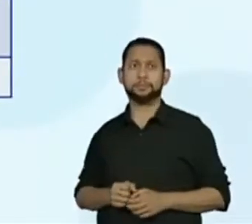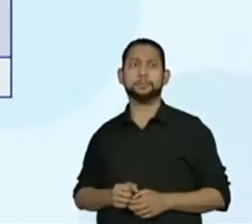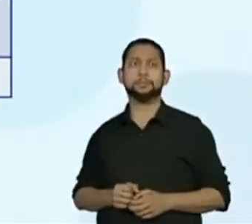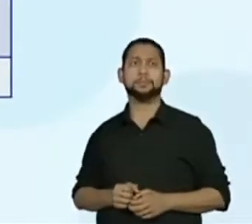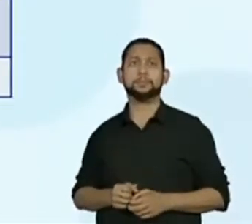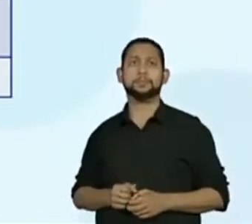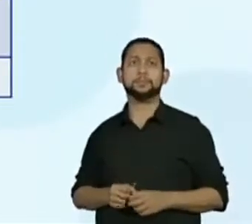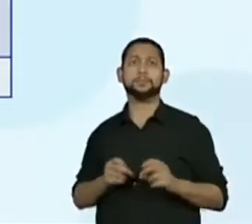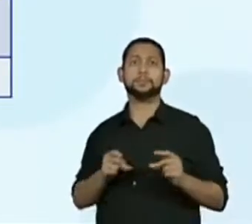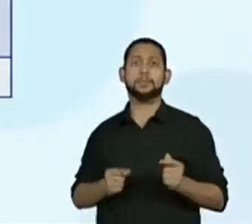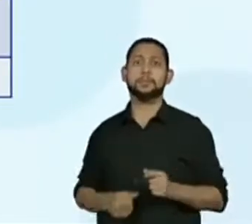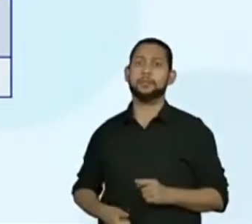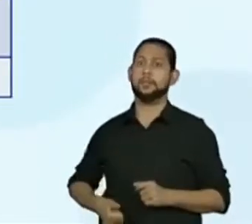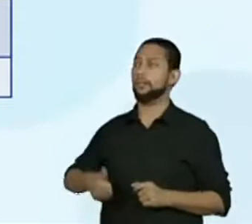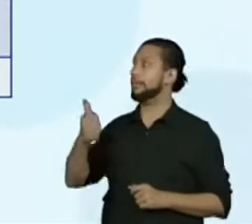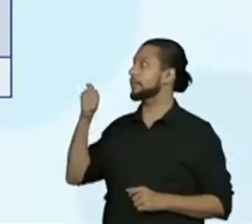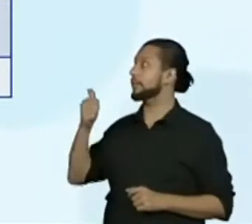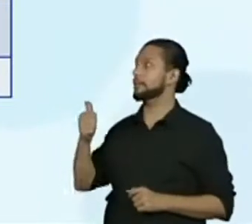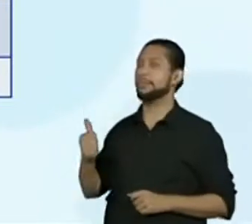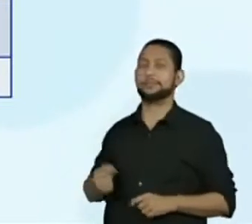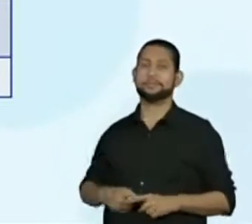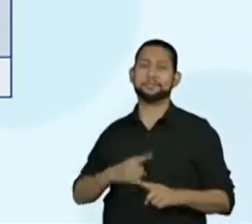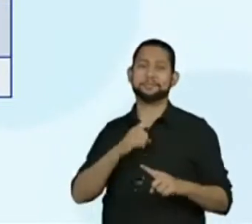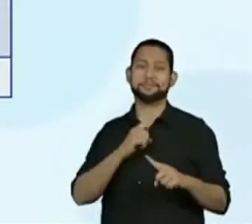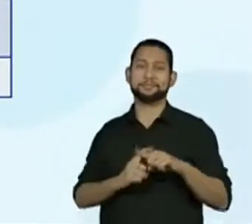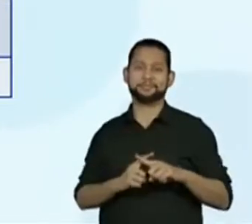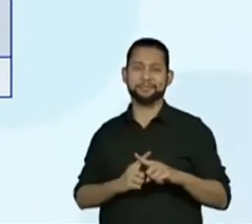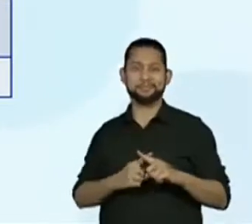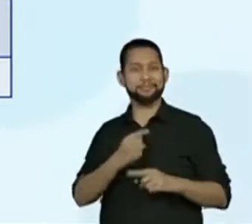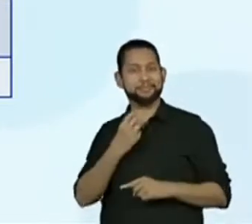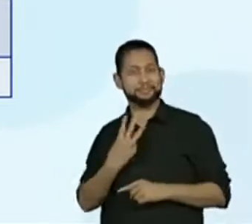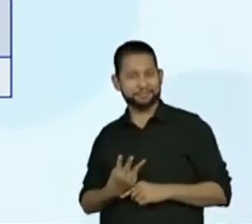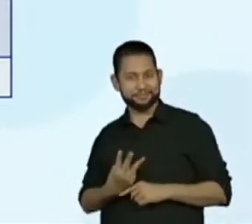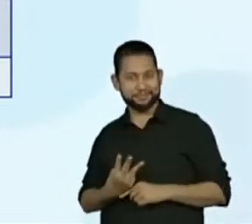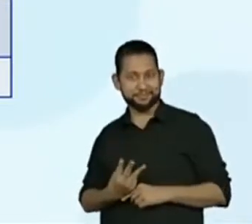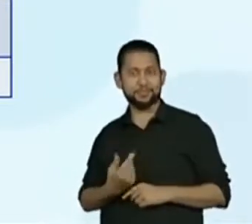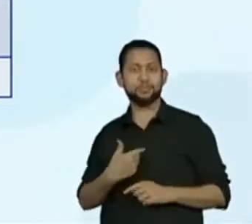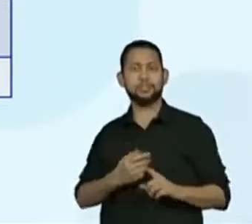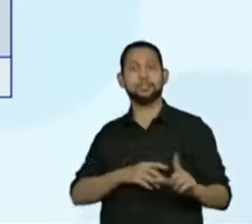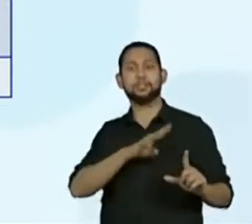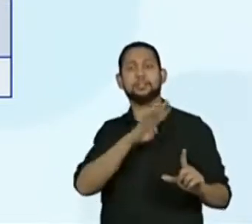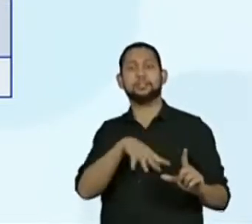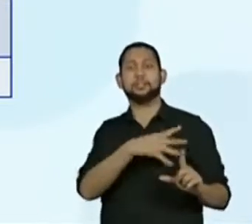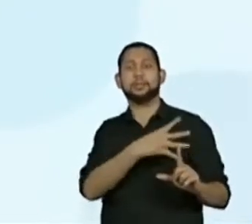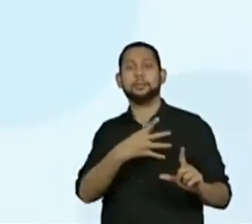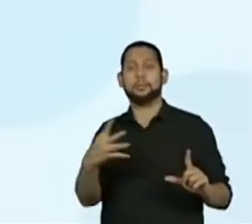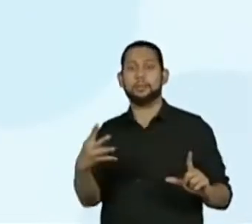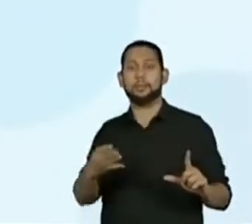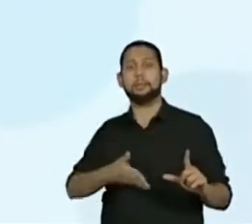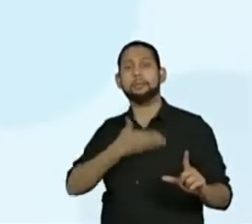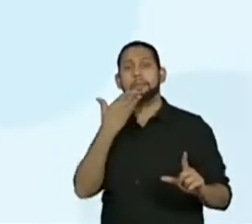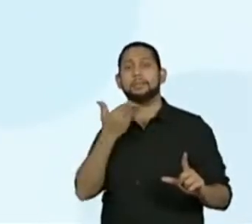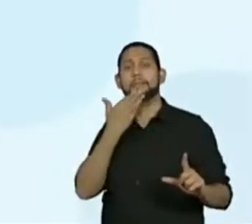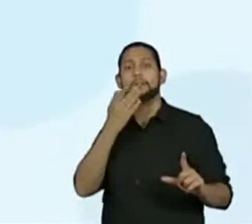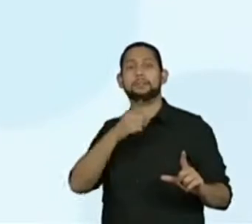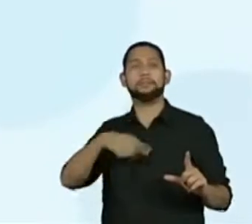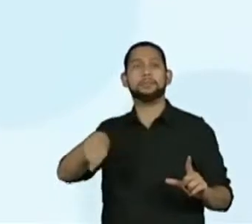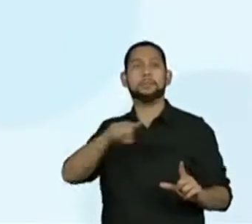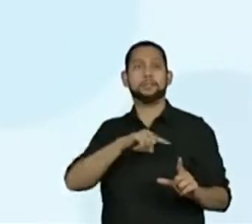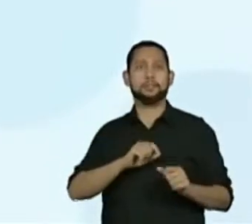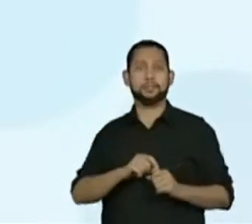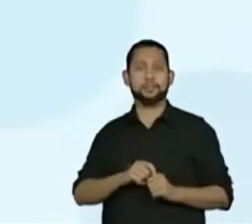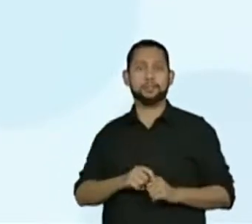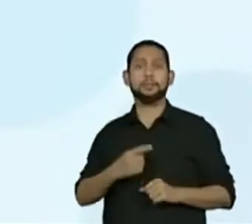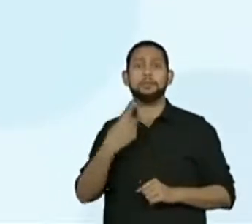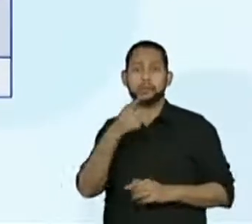Vamos lá, oráculo. Olha lá, já coloquei os resultados aí na tabela, para facilitar para vocês. Mas vocês estão